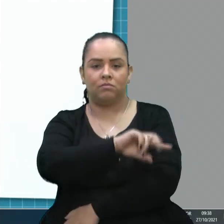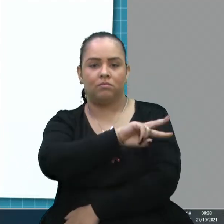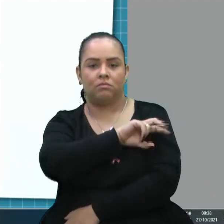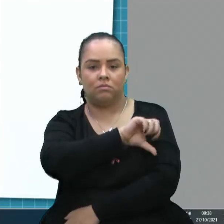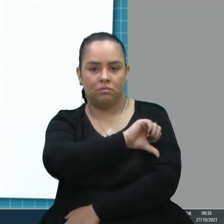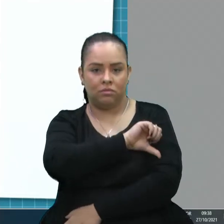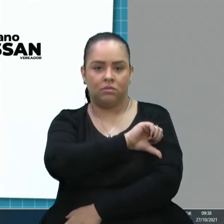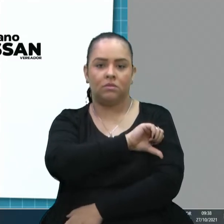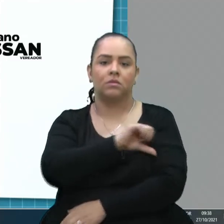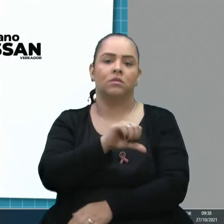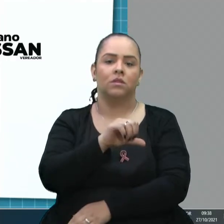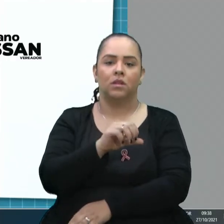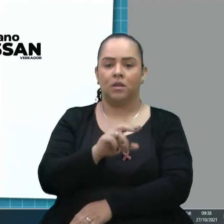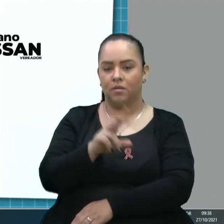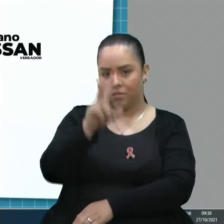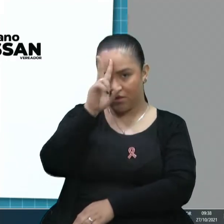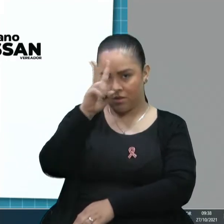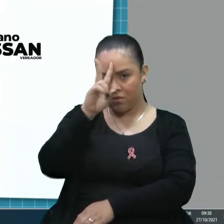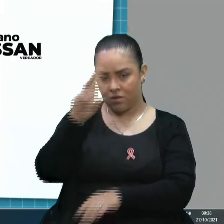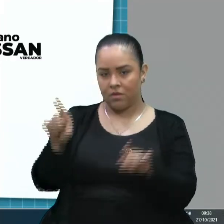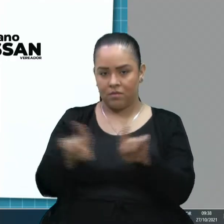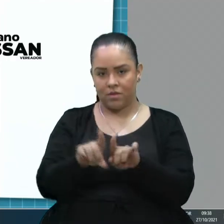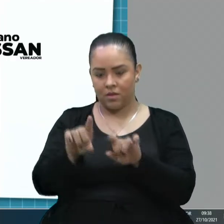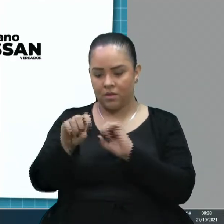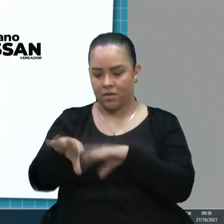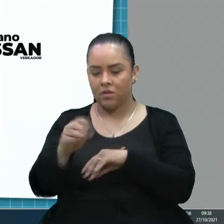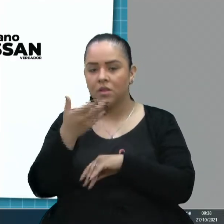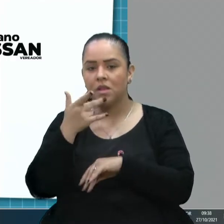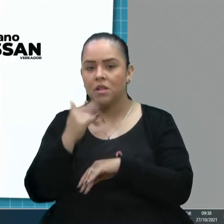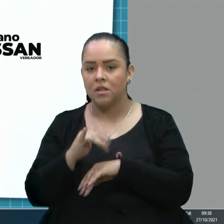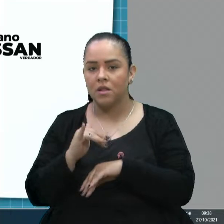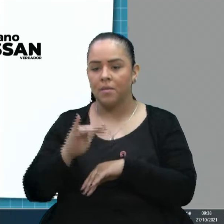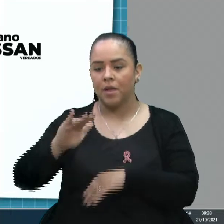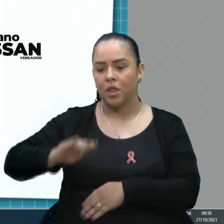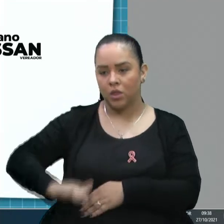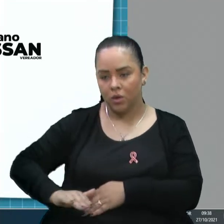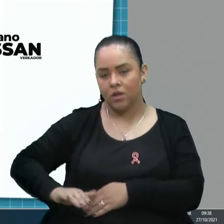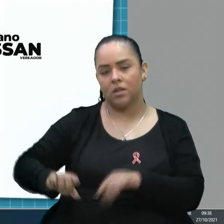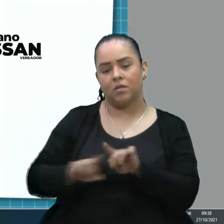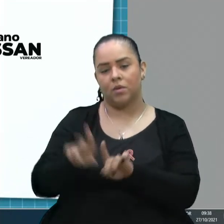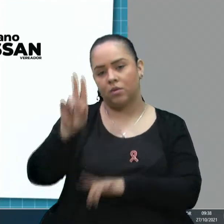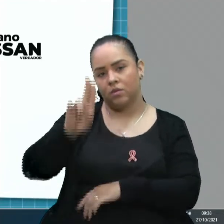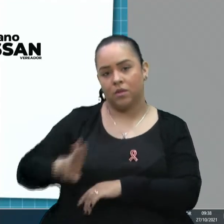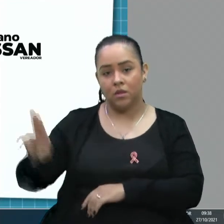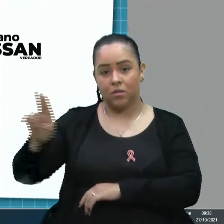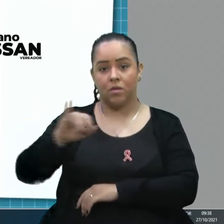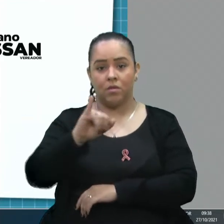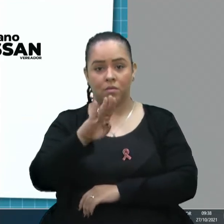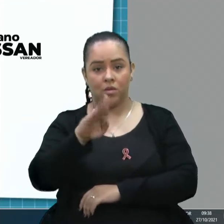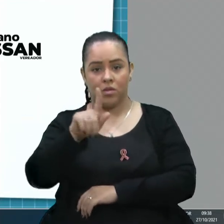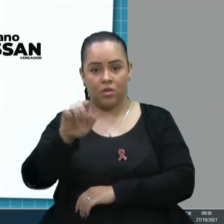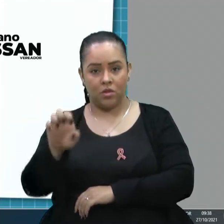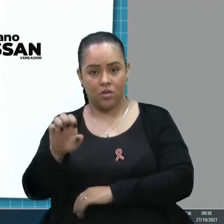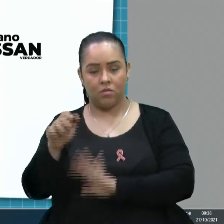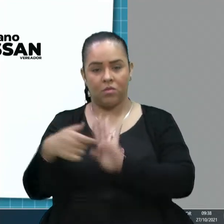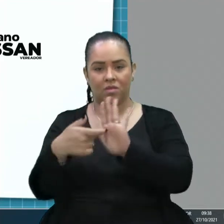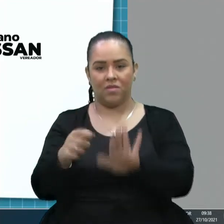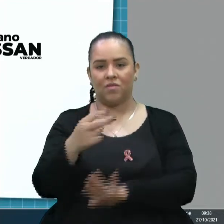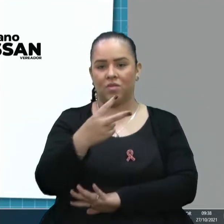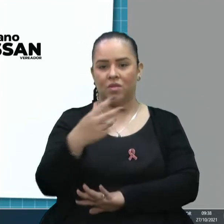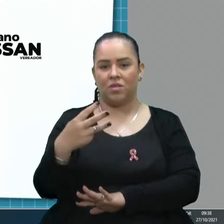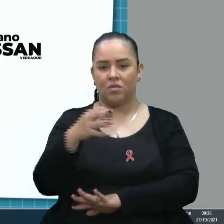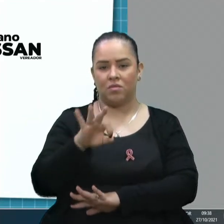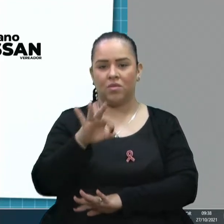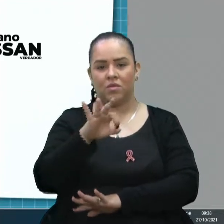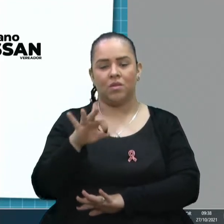educação infantil e as universidades. De acordo com o IBGE, somente 23% das crianças tinham